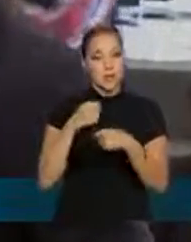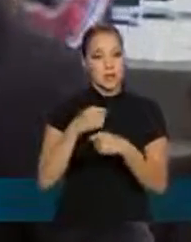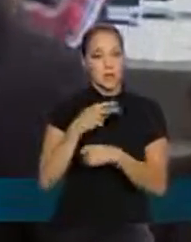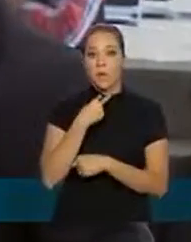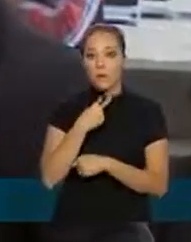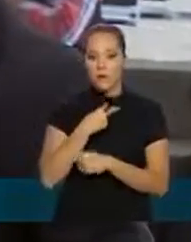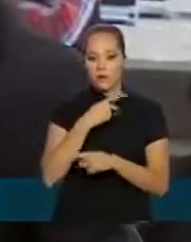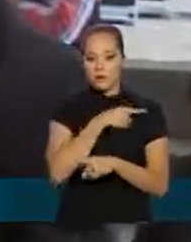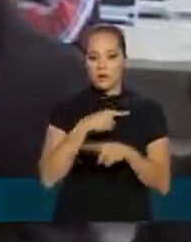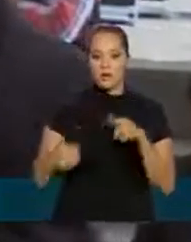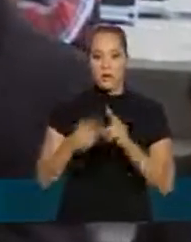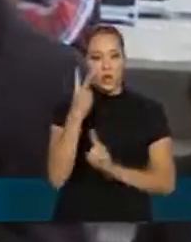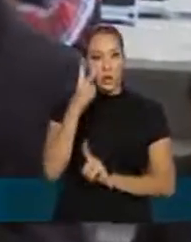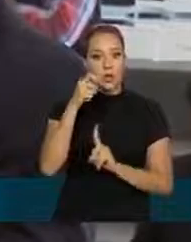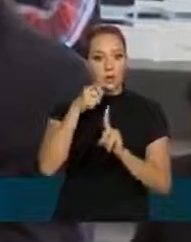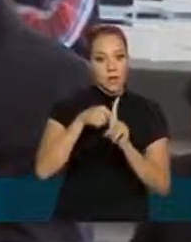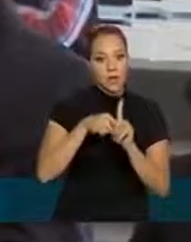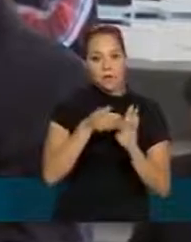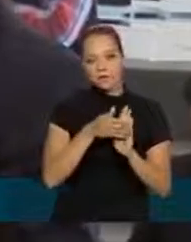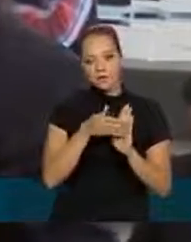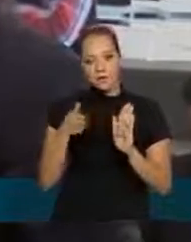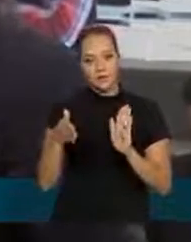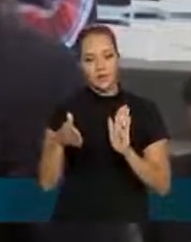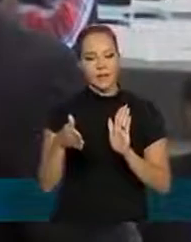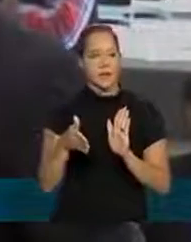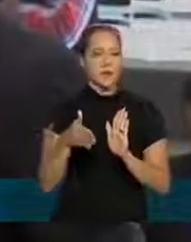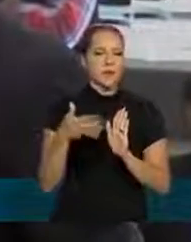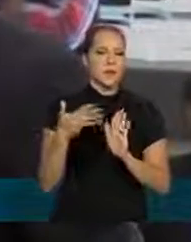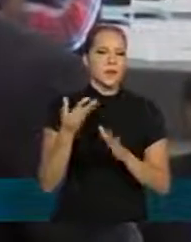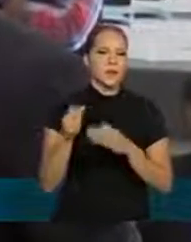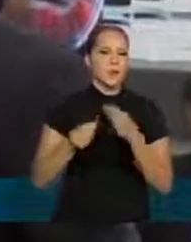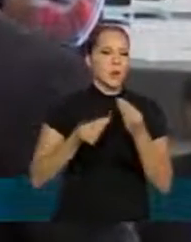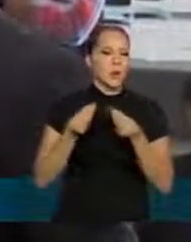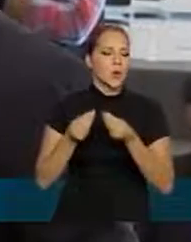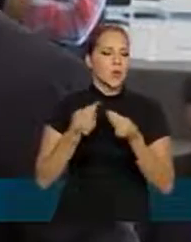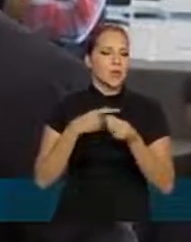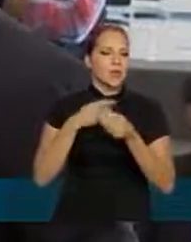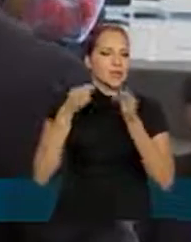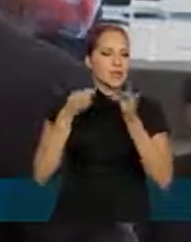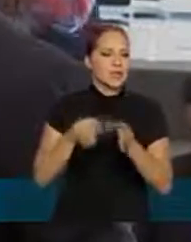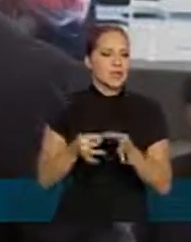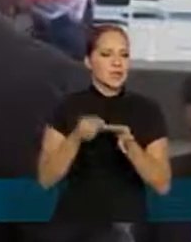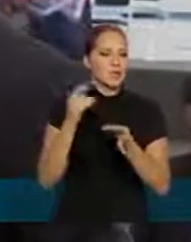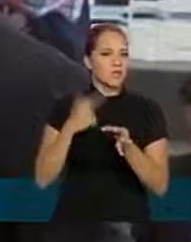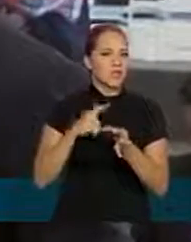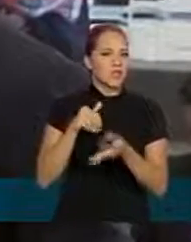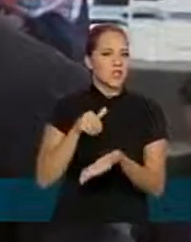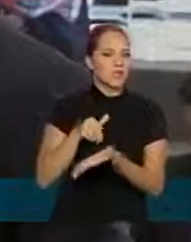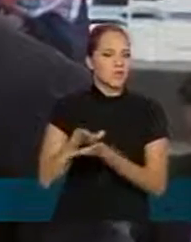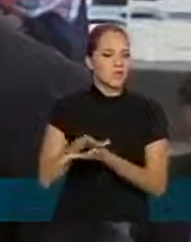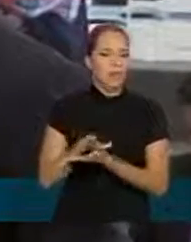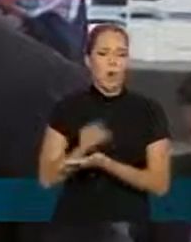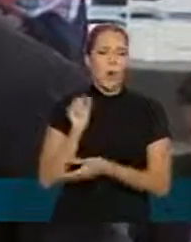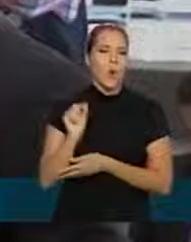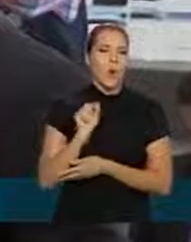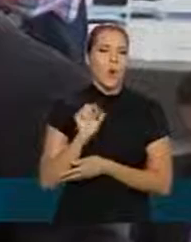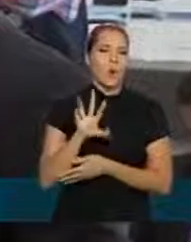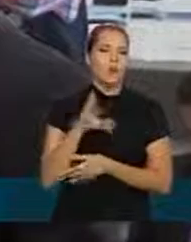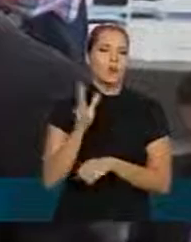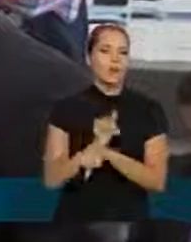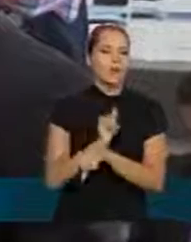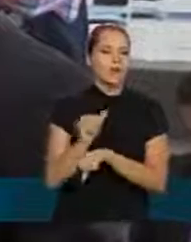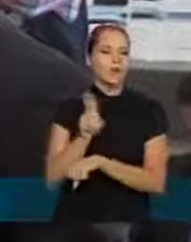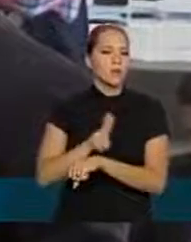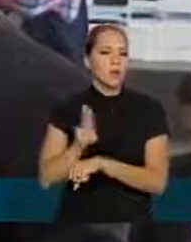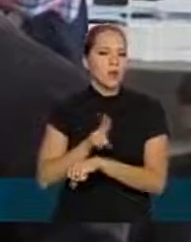até dois meses exatamente como assegurar que não vai haver demissões que instrumento vai ser usado vai